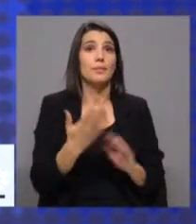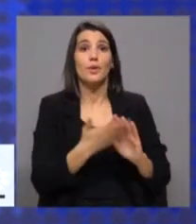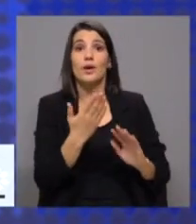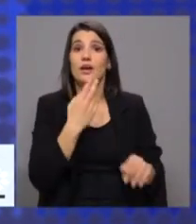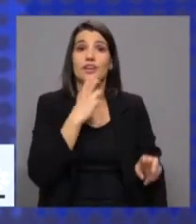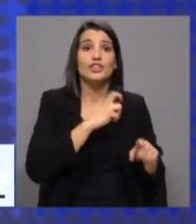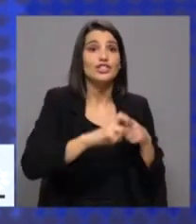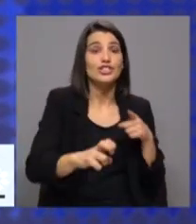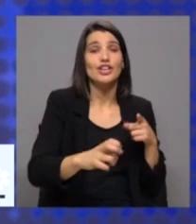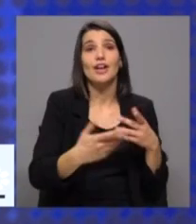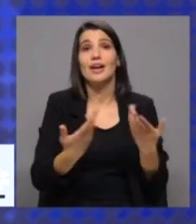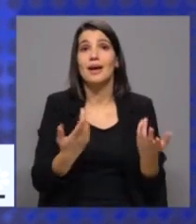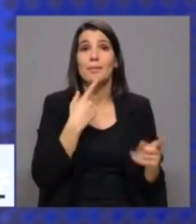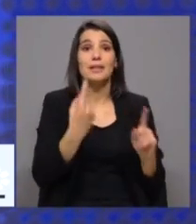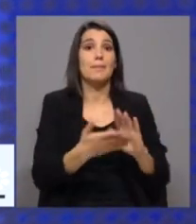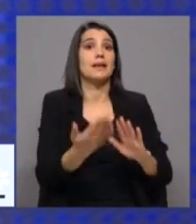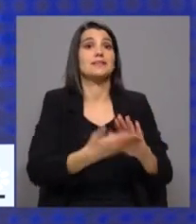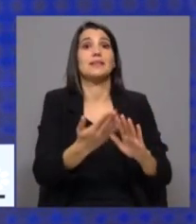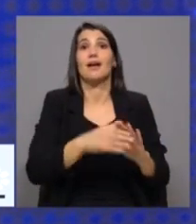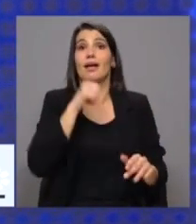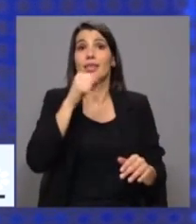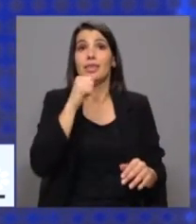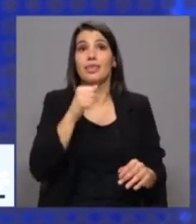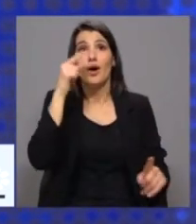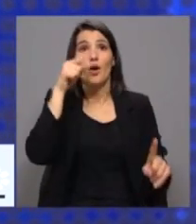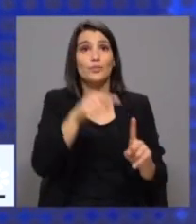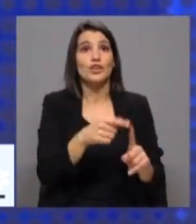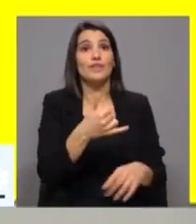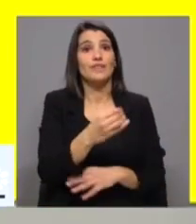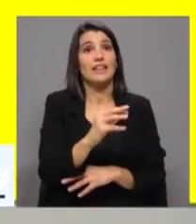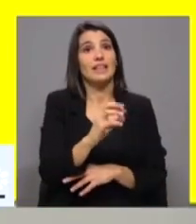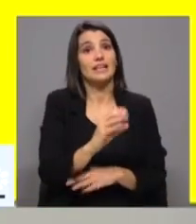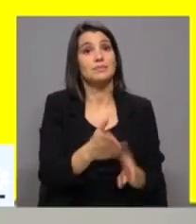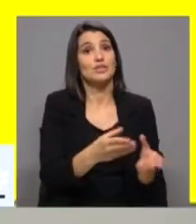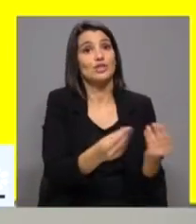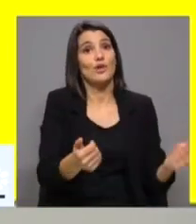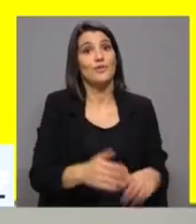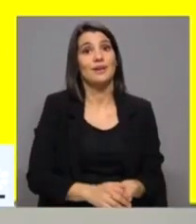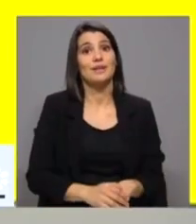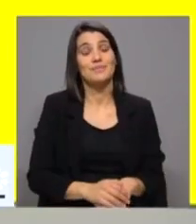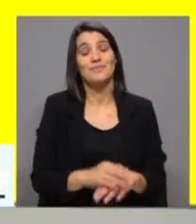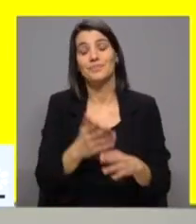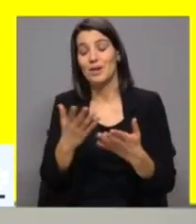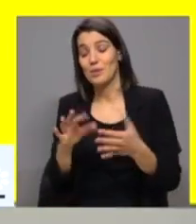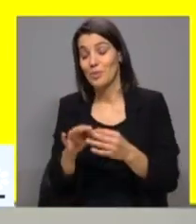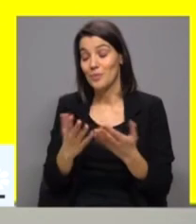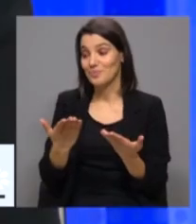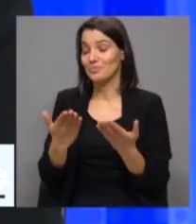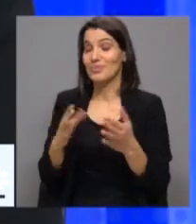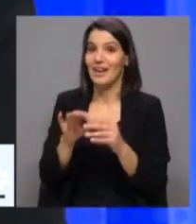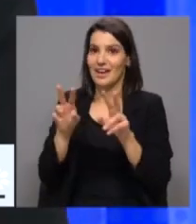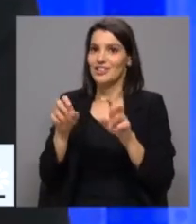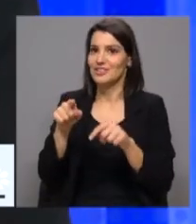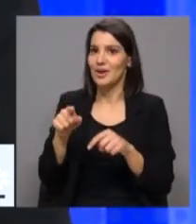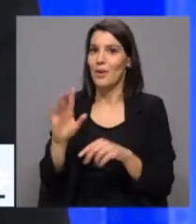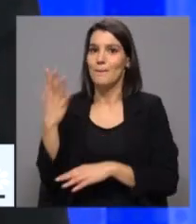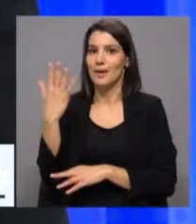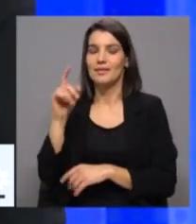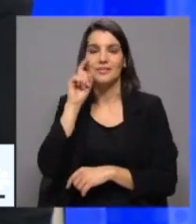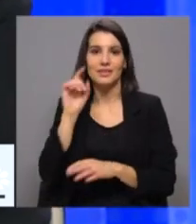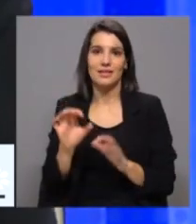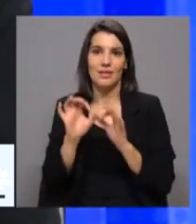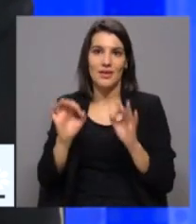pouco tempo, tanta pressa, temos uma missão 2030 para resolver. Bom, em relação a esta questão, o PAN defende igualmente,